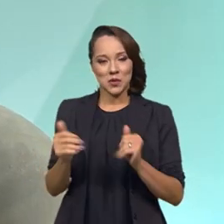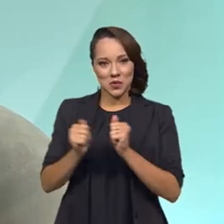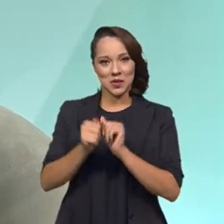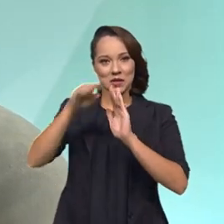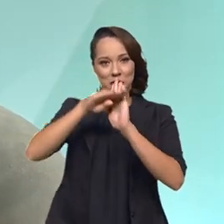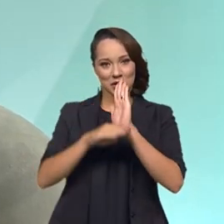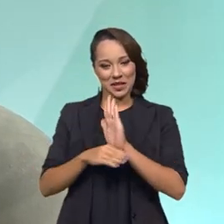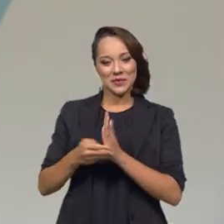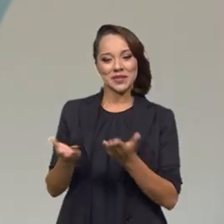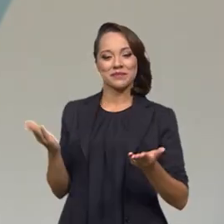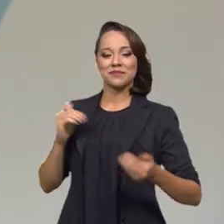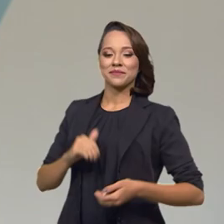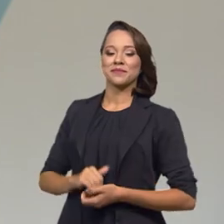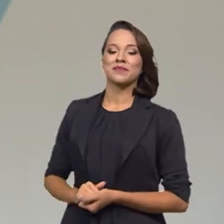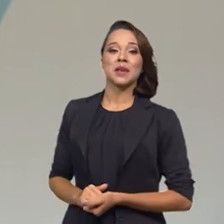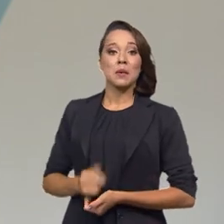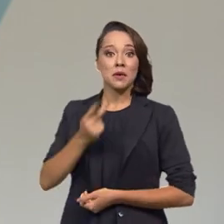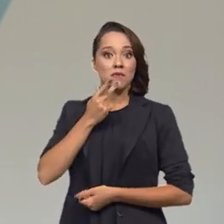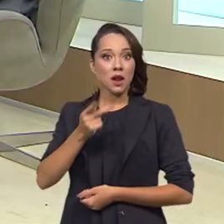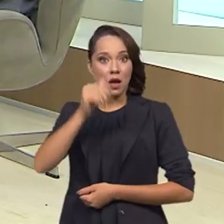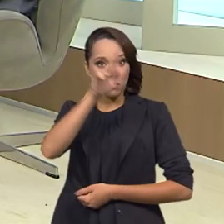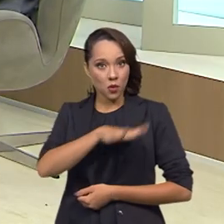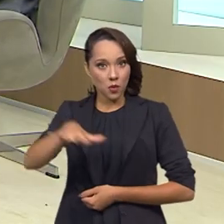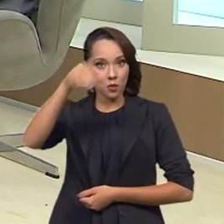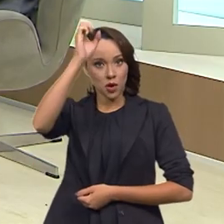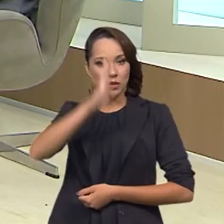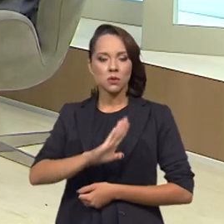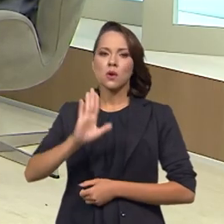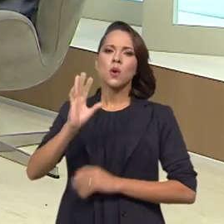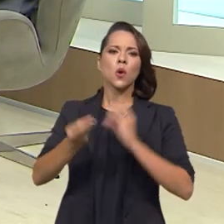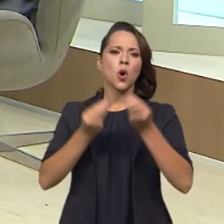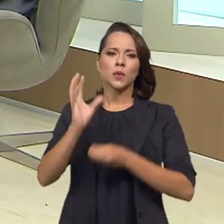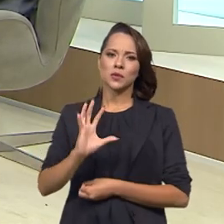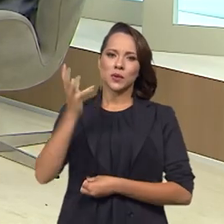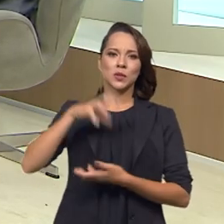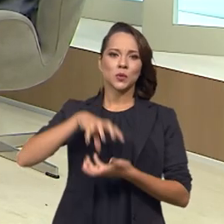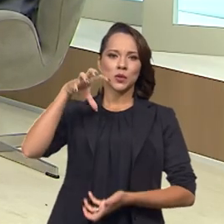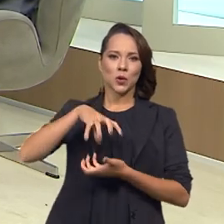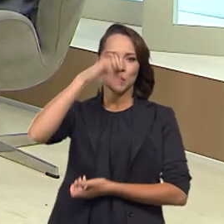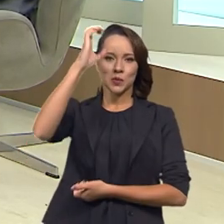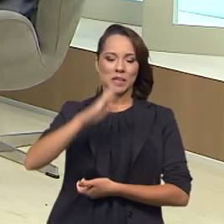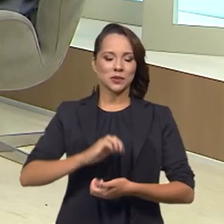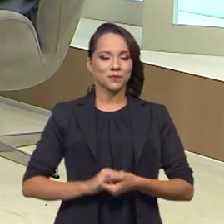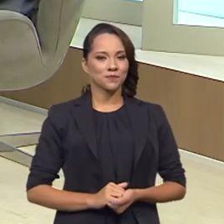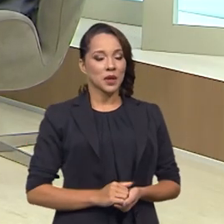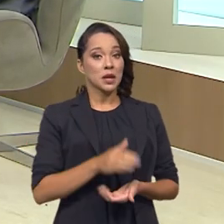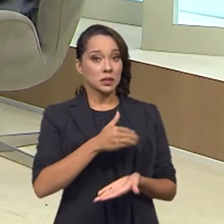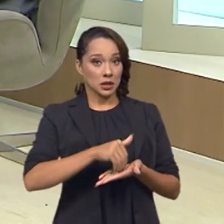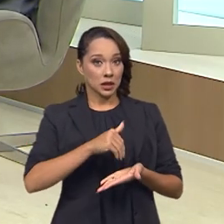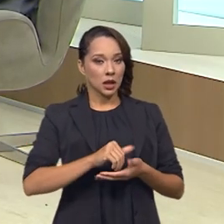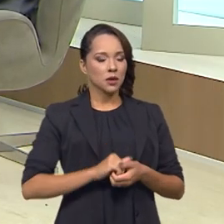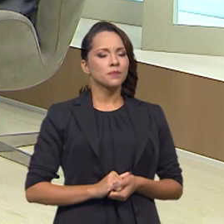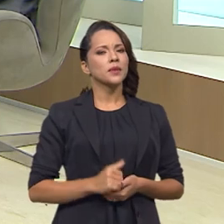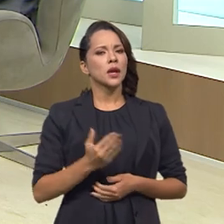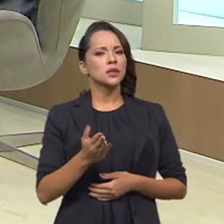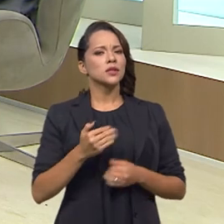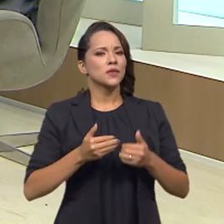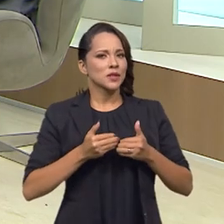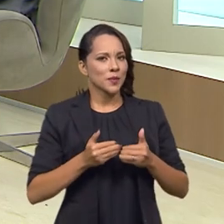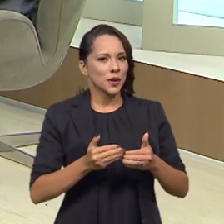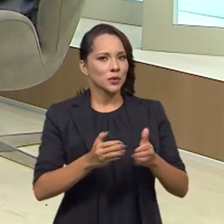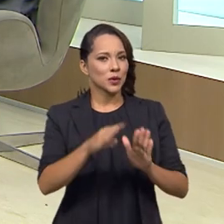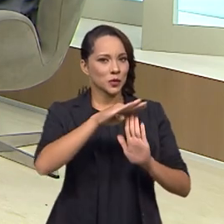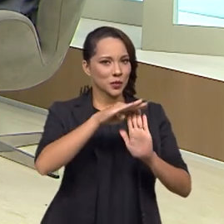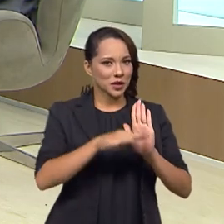programa Brasil em Foco, para falar para o Brasil a situação dos idosos brasileiros. Secretário, a gente fez a abertura